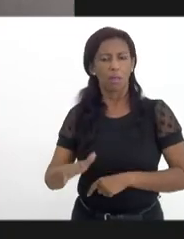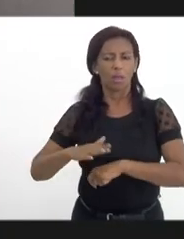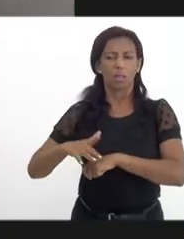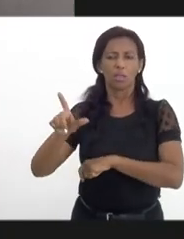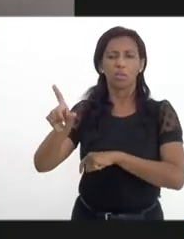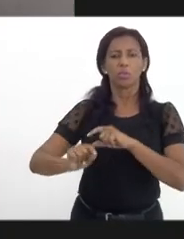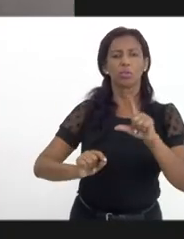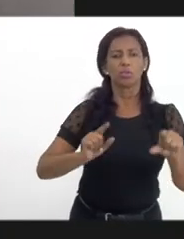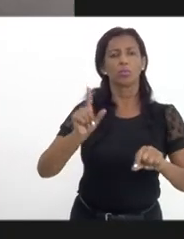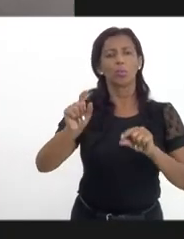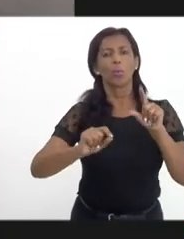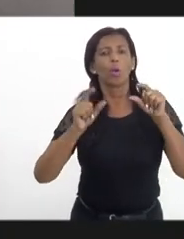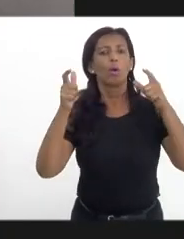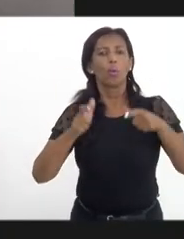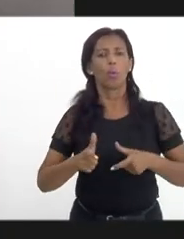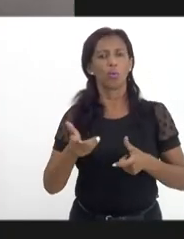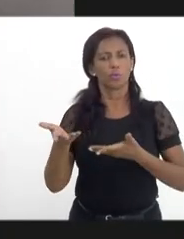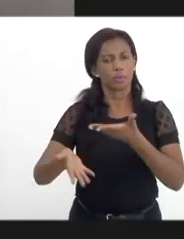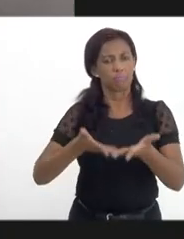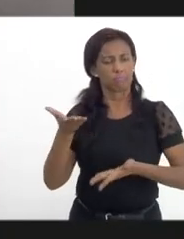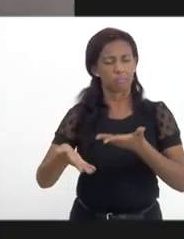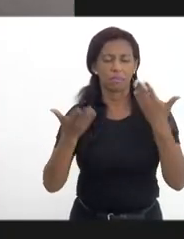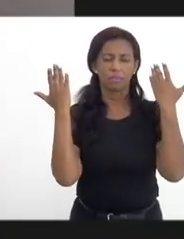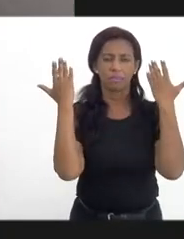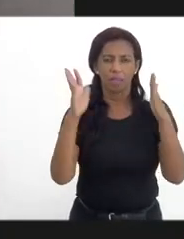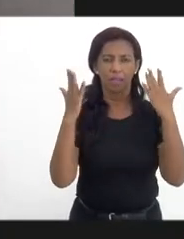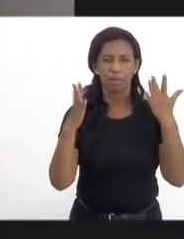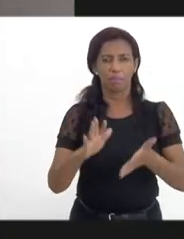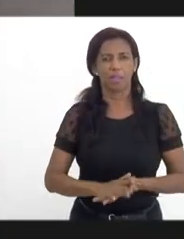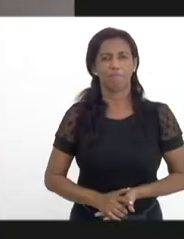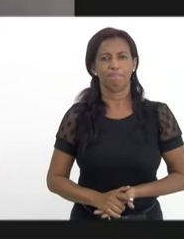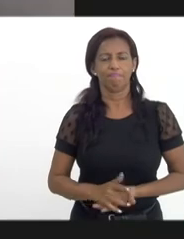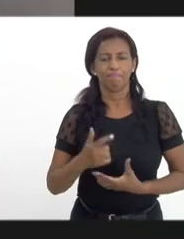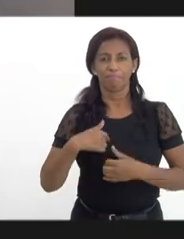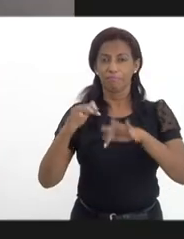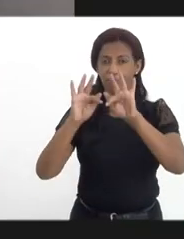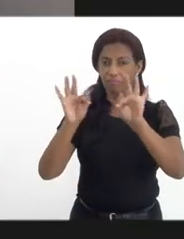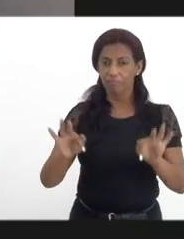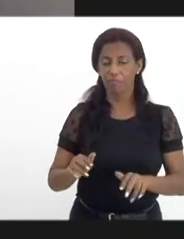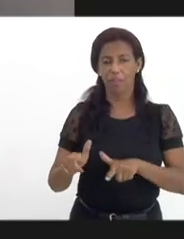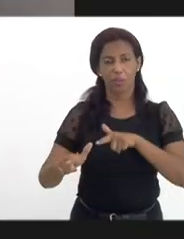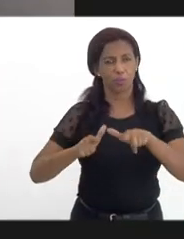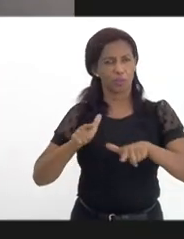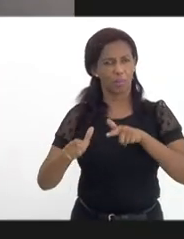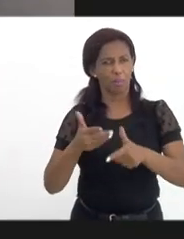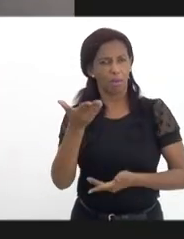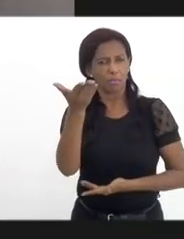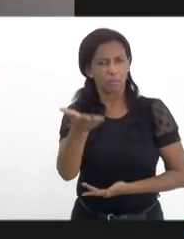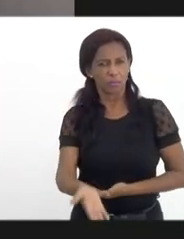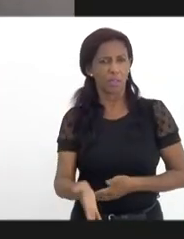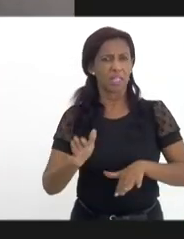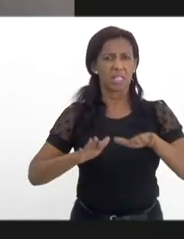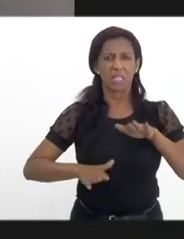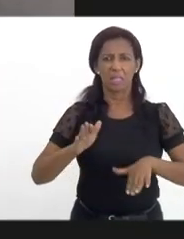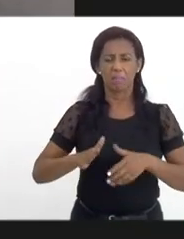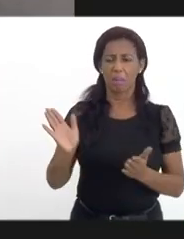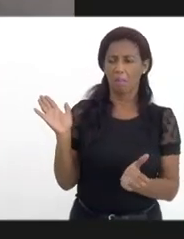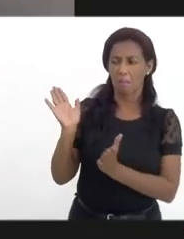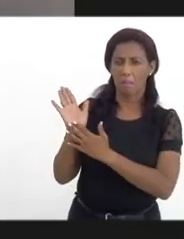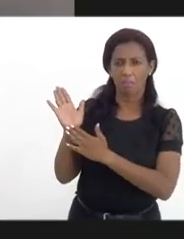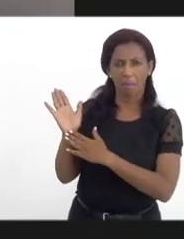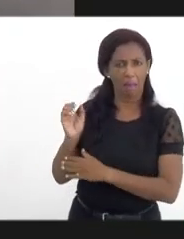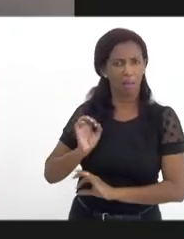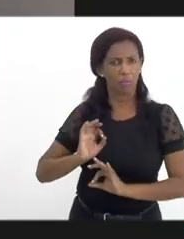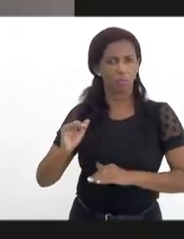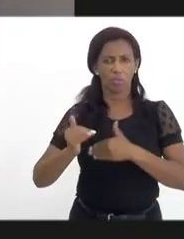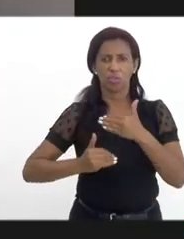de onde ele bem quiser se tratar. Mais uma vez, parabenizo, fico muito feliz porque sei do trabalho que o senhor desenvolve, independente de mandato, esse trabalho que